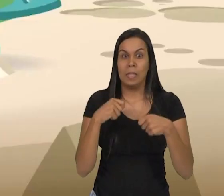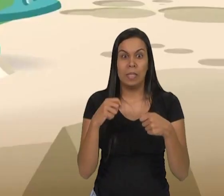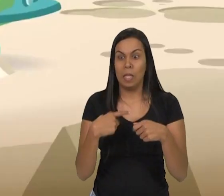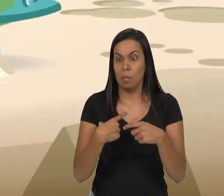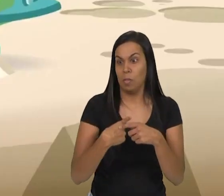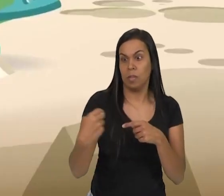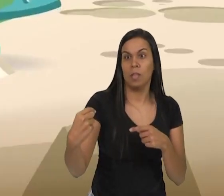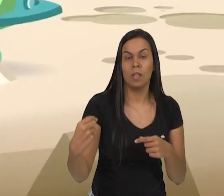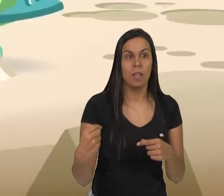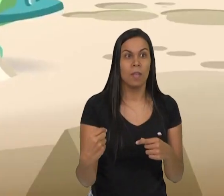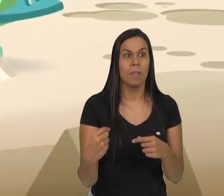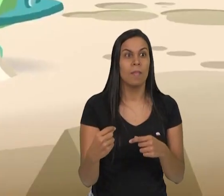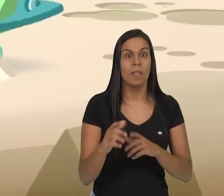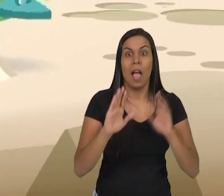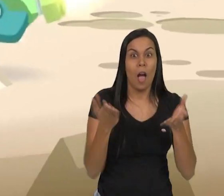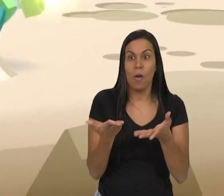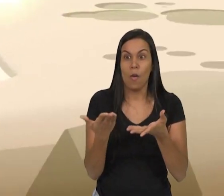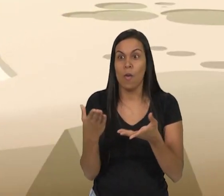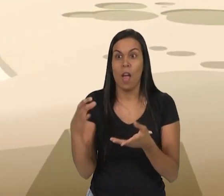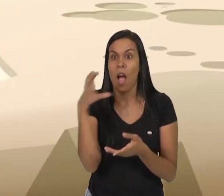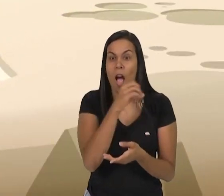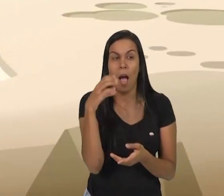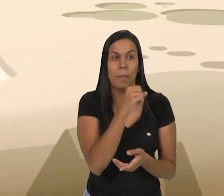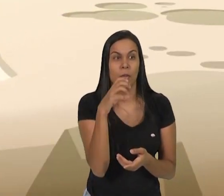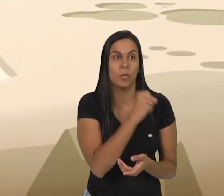Precisamos sair daqui! Agora!